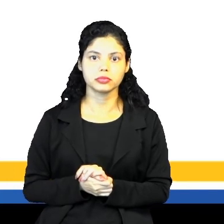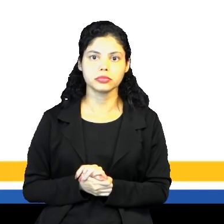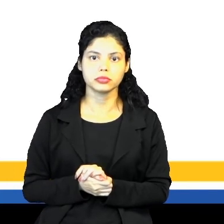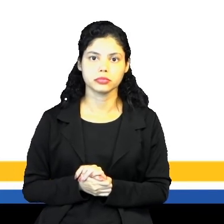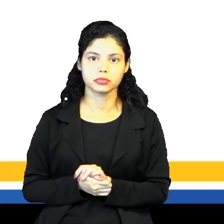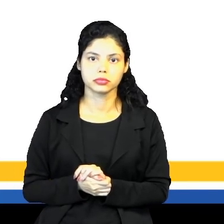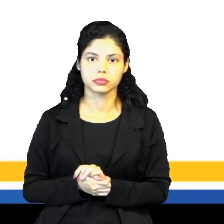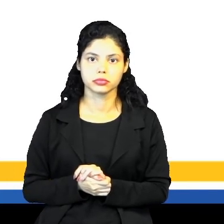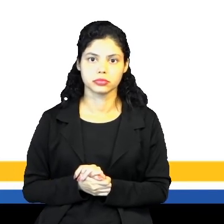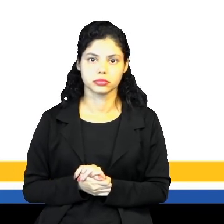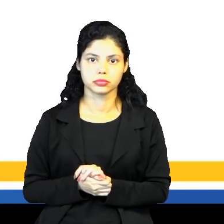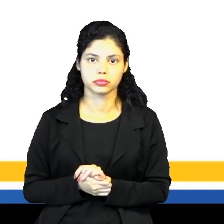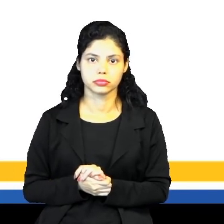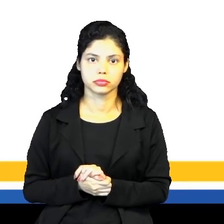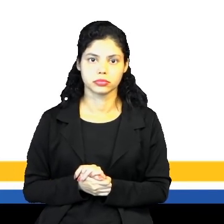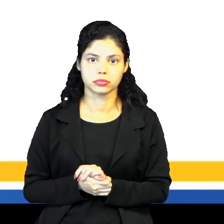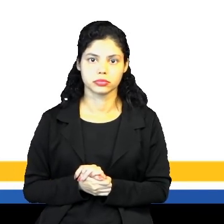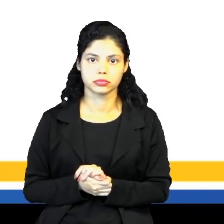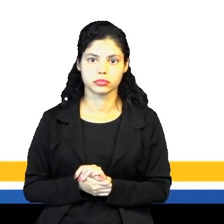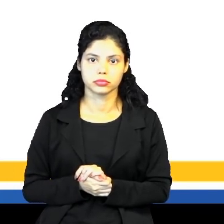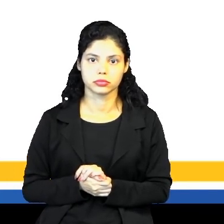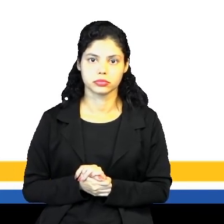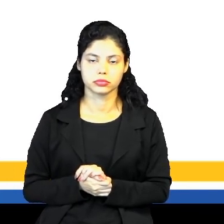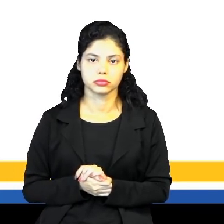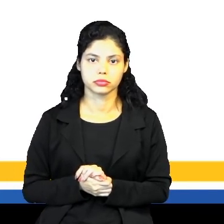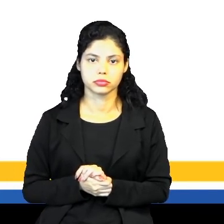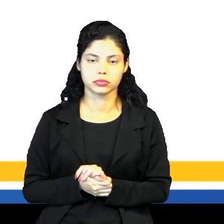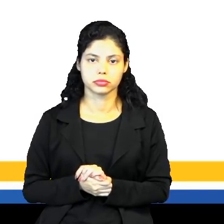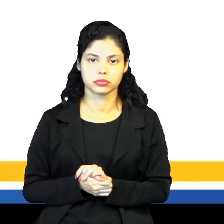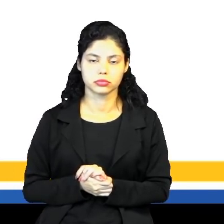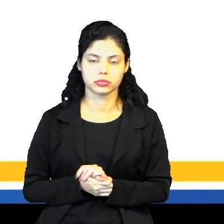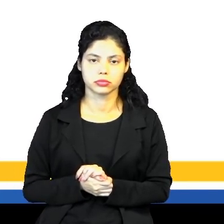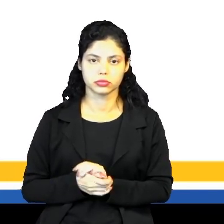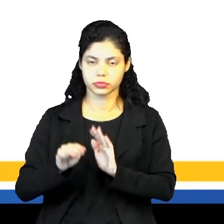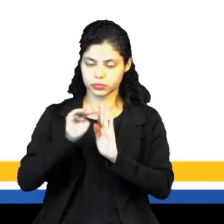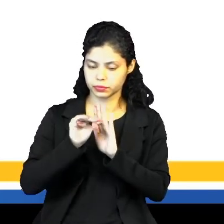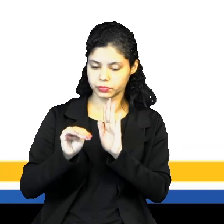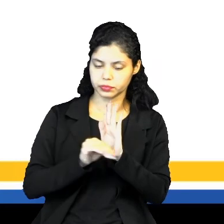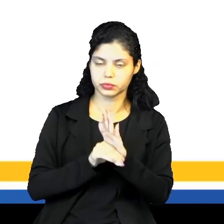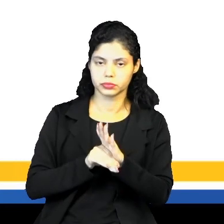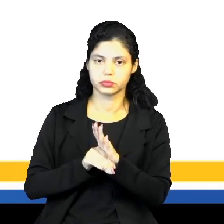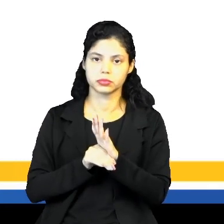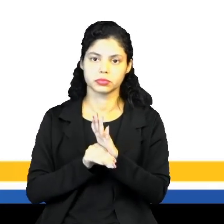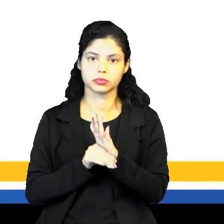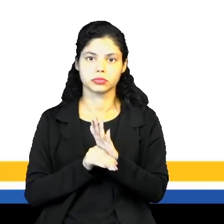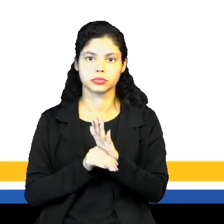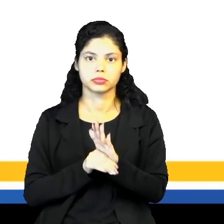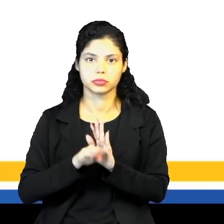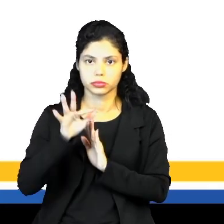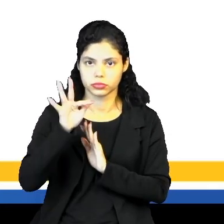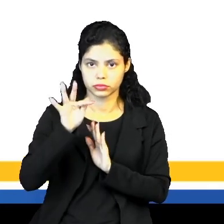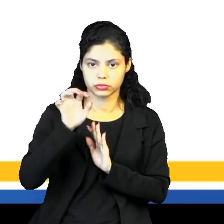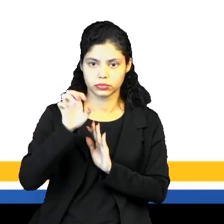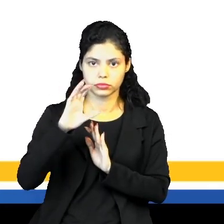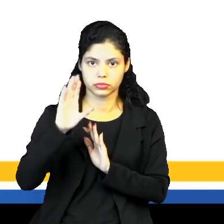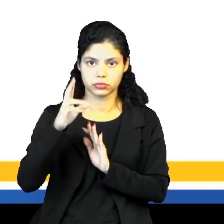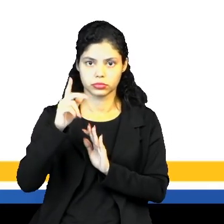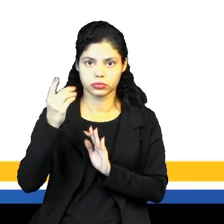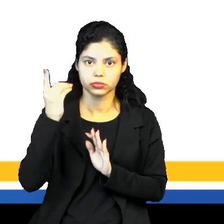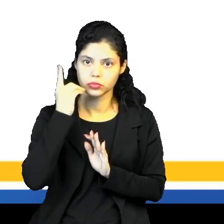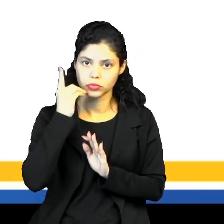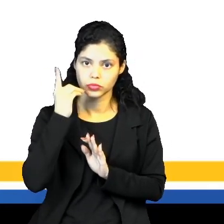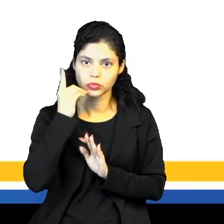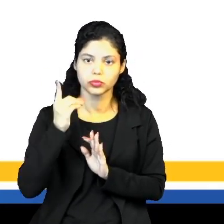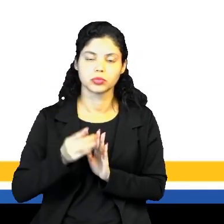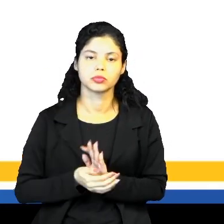né? Perdão, aqui nós estamos pelo outro lado agora, né? Abaixo do noticiário escolar, nós temos a nossa fecha, que é a data, né?